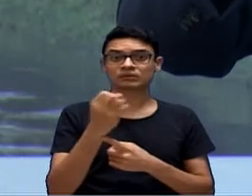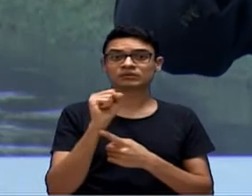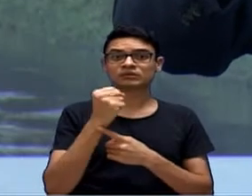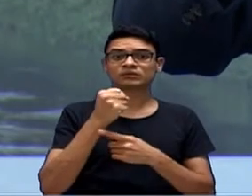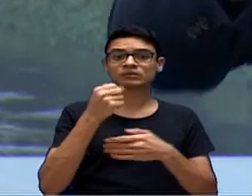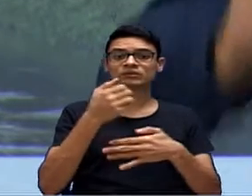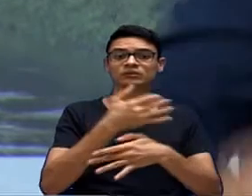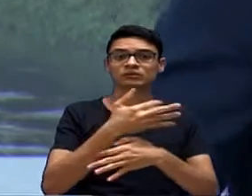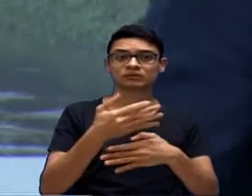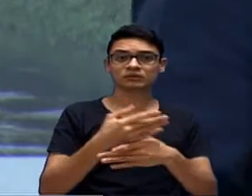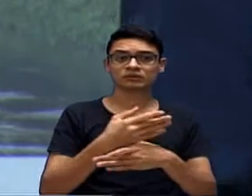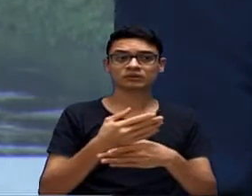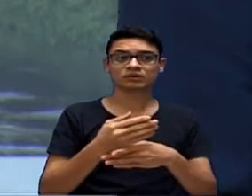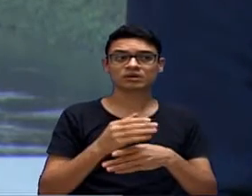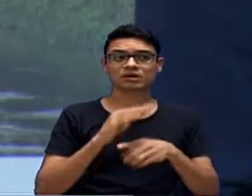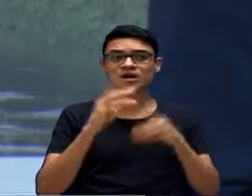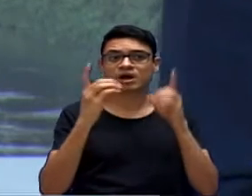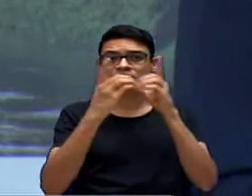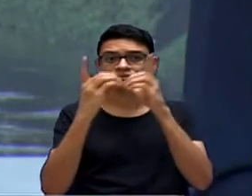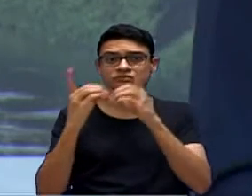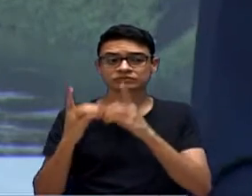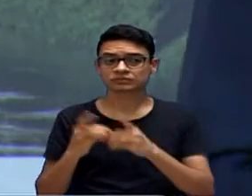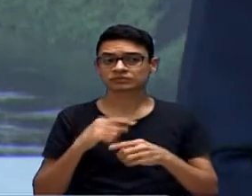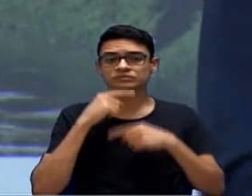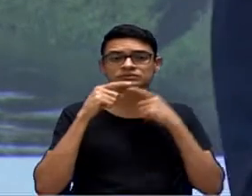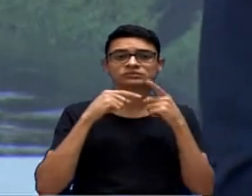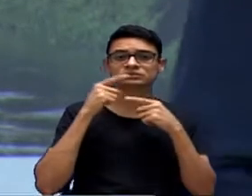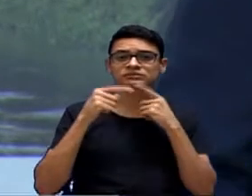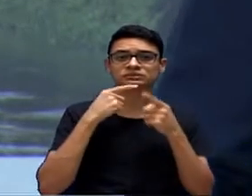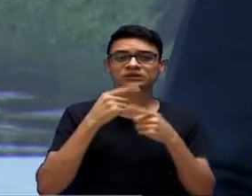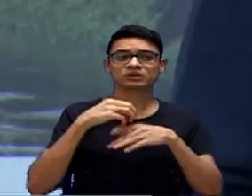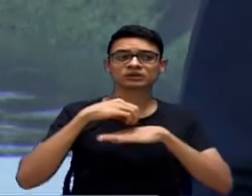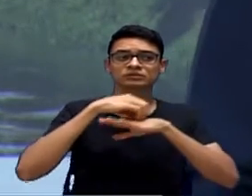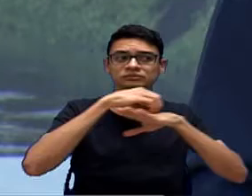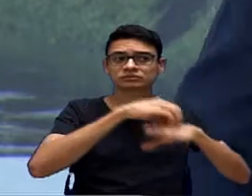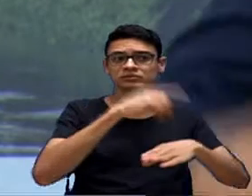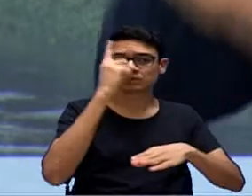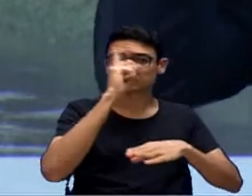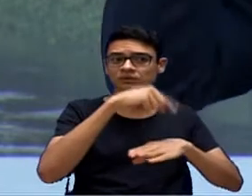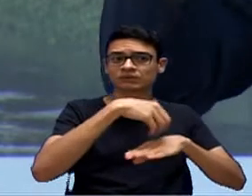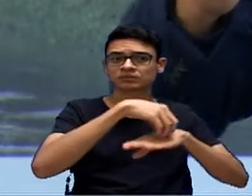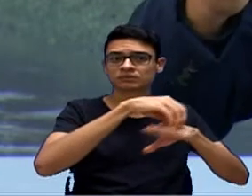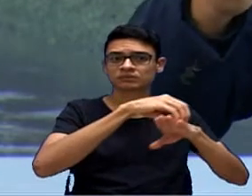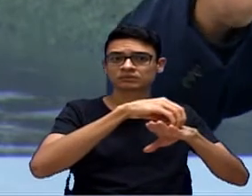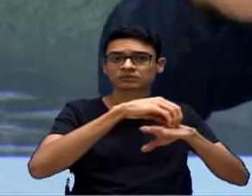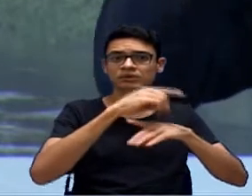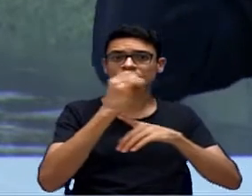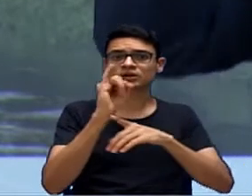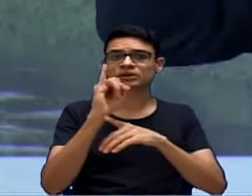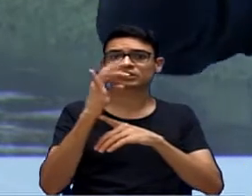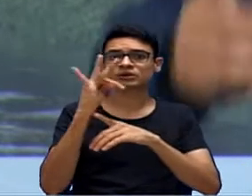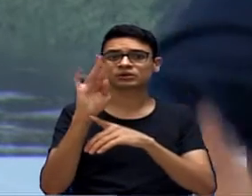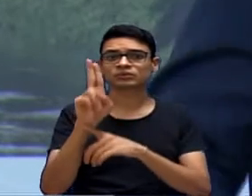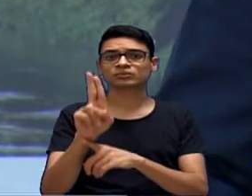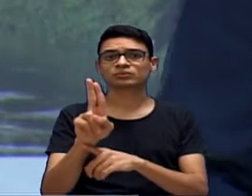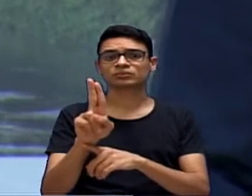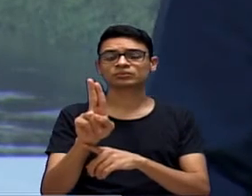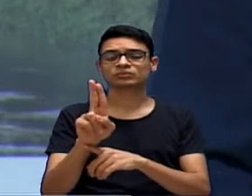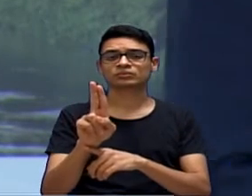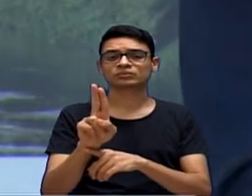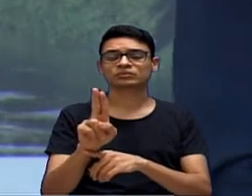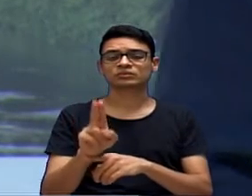atendidas, mandando as pessoas para Itu, e outra, o CHS, pelo que me falaram, e a gente vai também